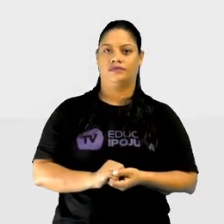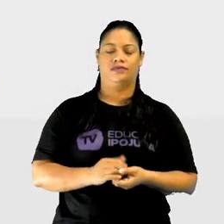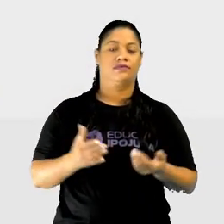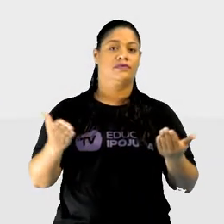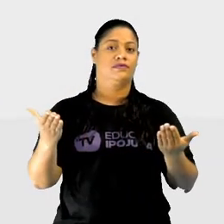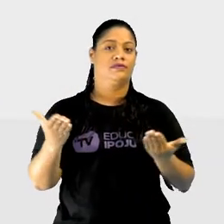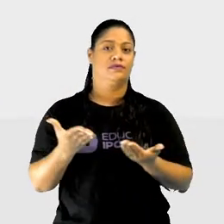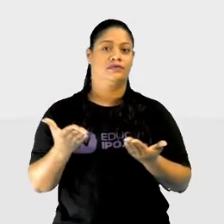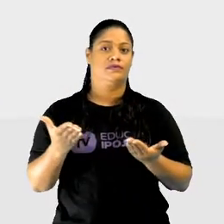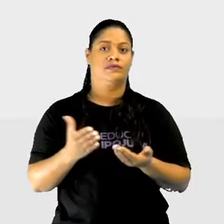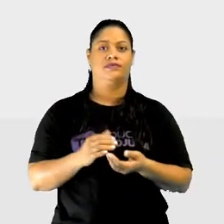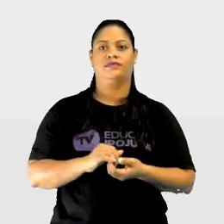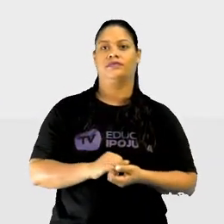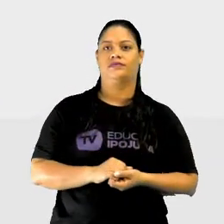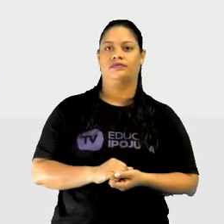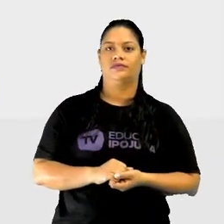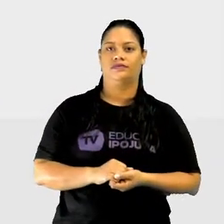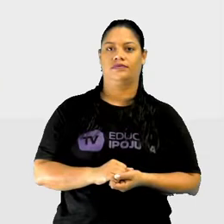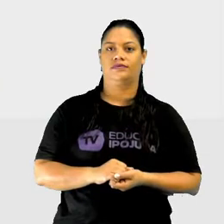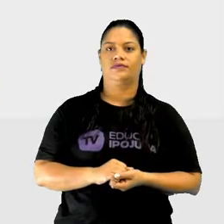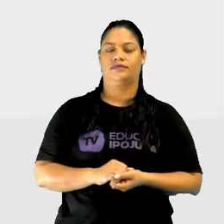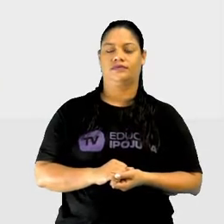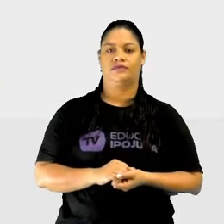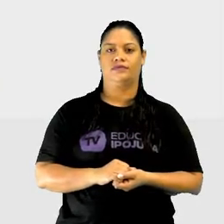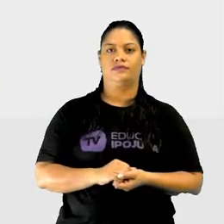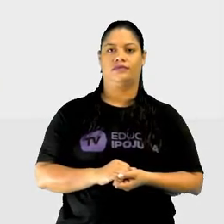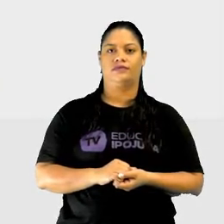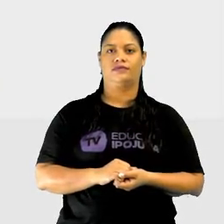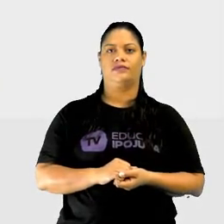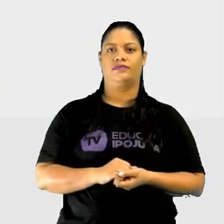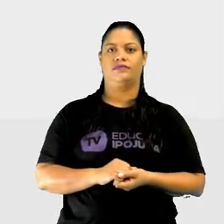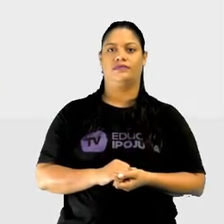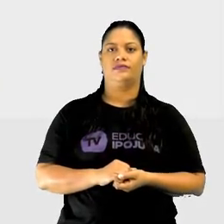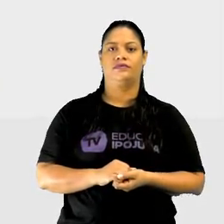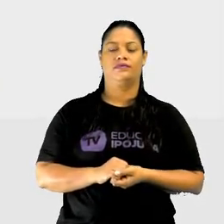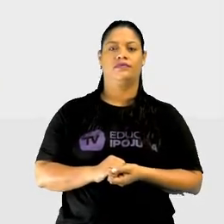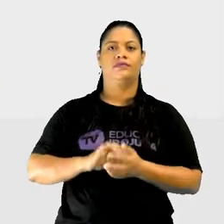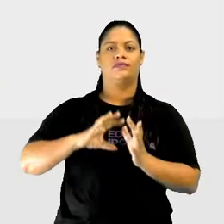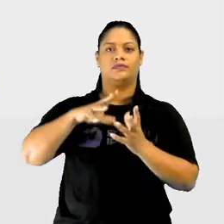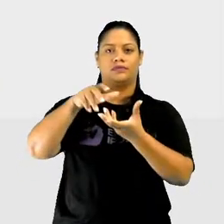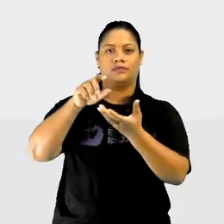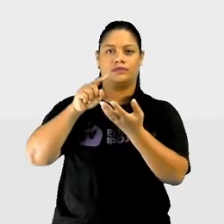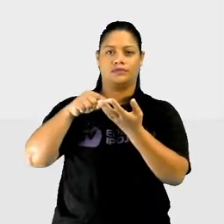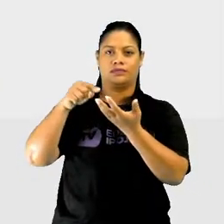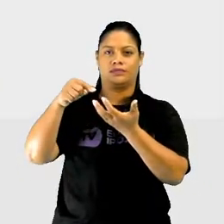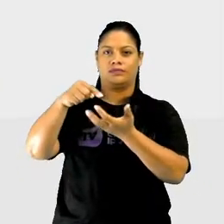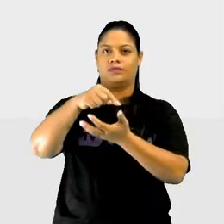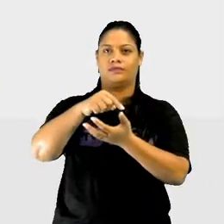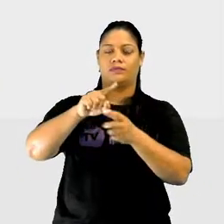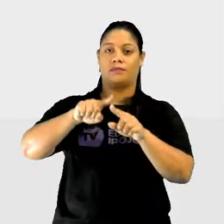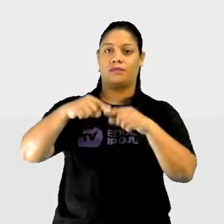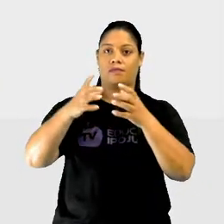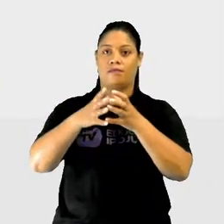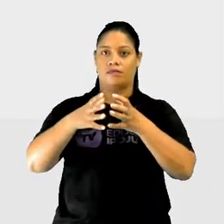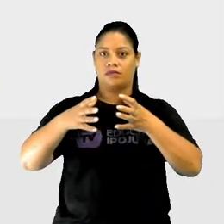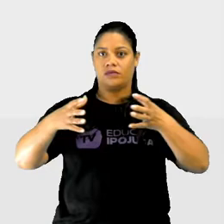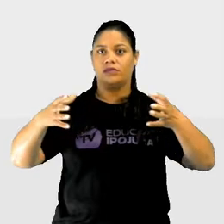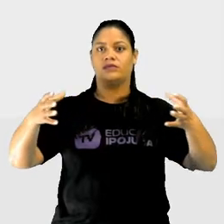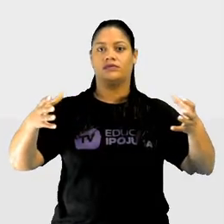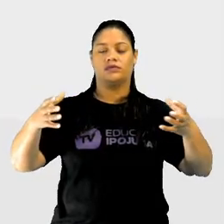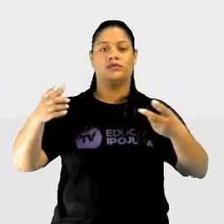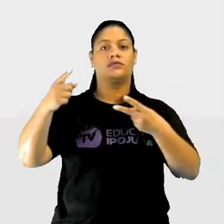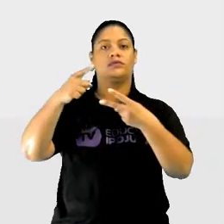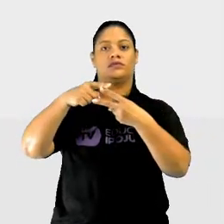agora sobre o continente que é o maior continente do planeta. A gente tem aí